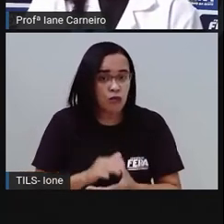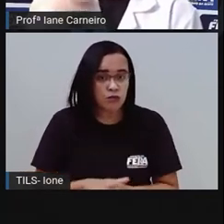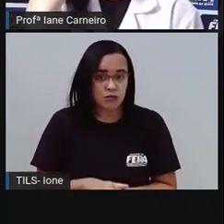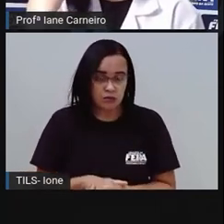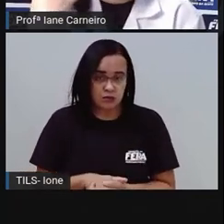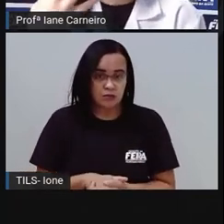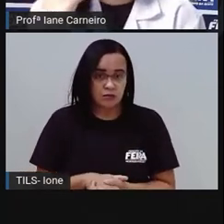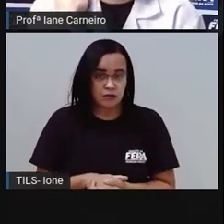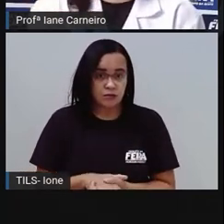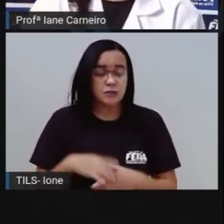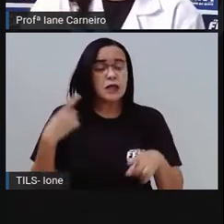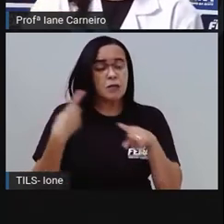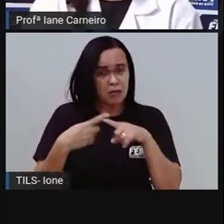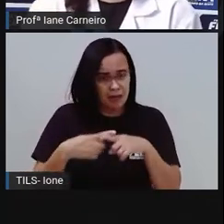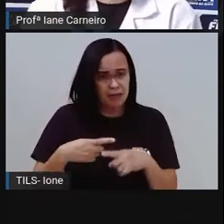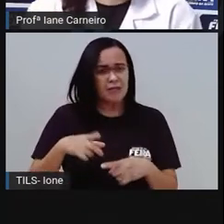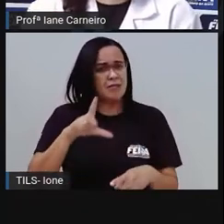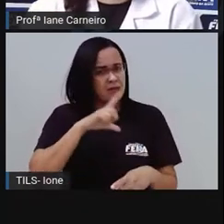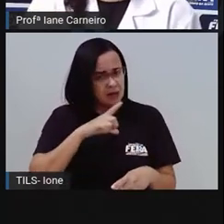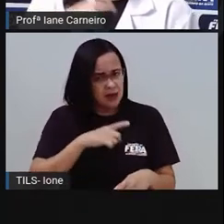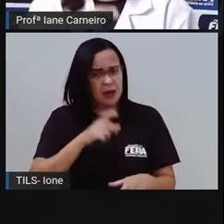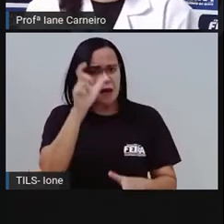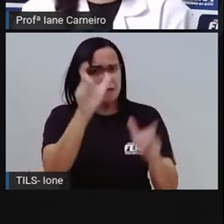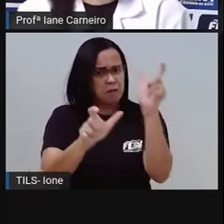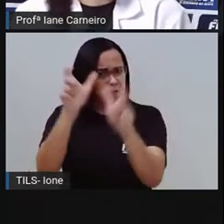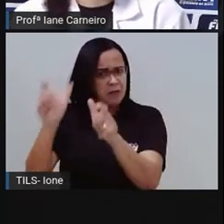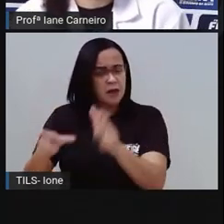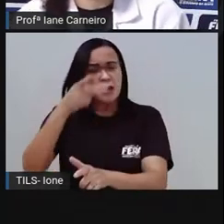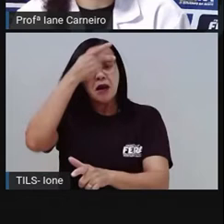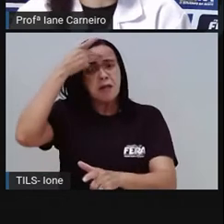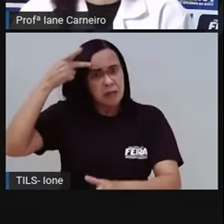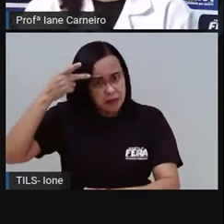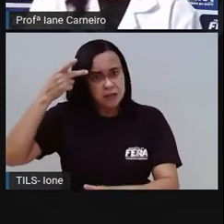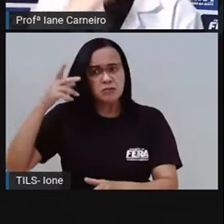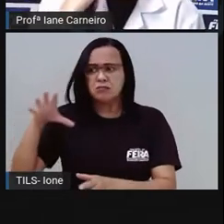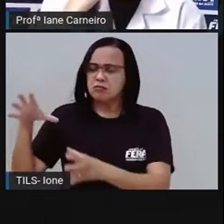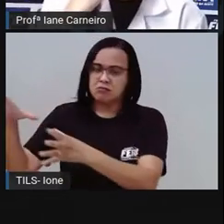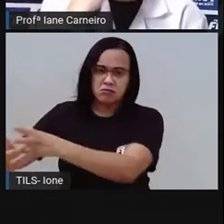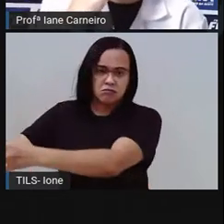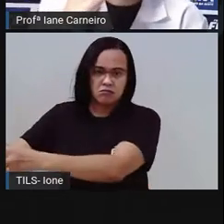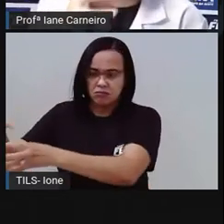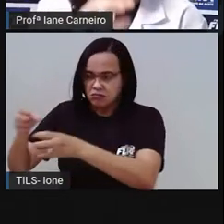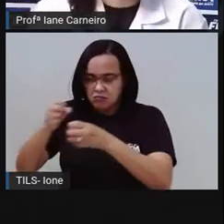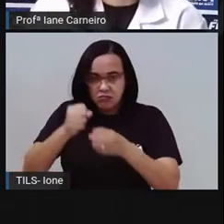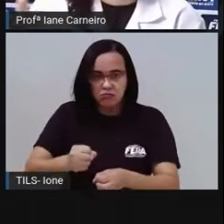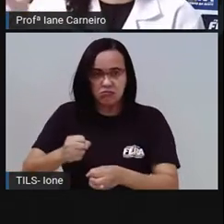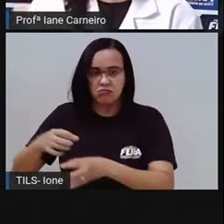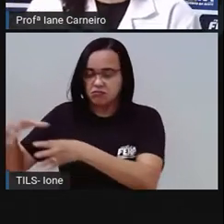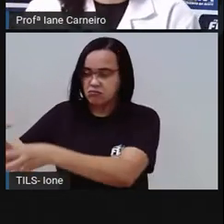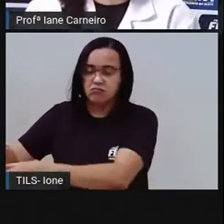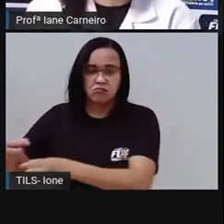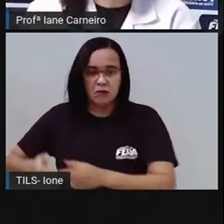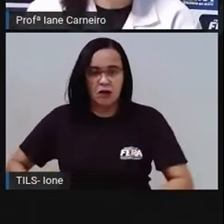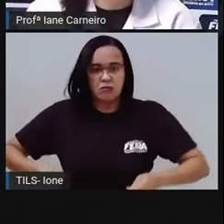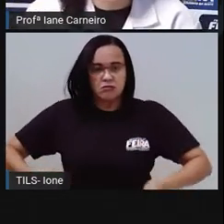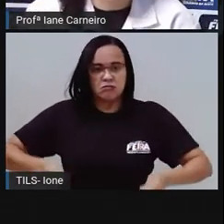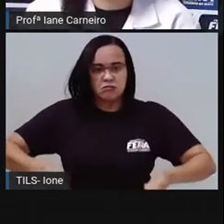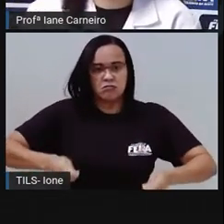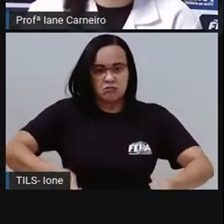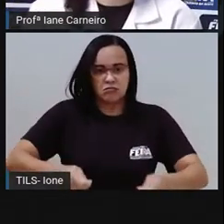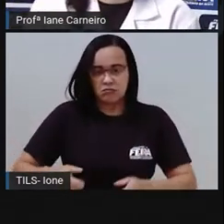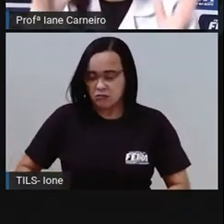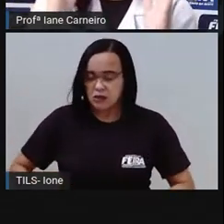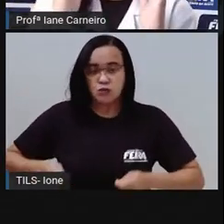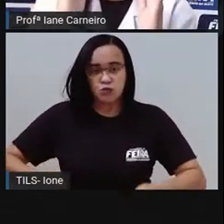coletam esse tipo de material. Eles passam na rua da gente, né? Com carrinho de mão e eles pegam lá, mexem lá em